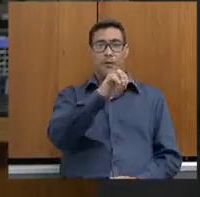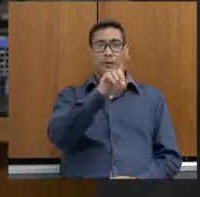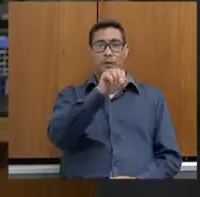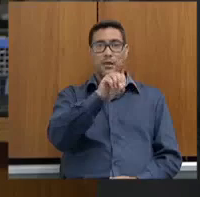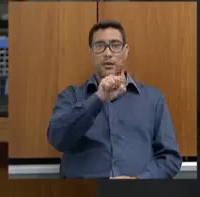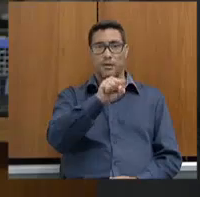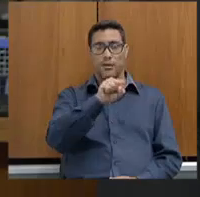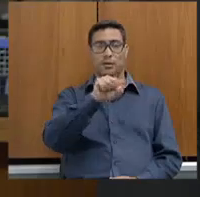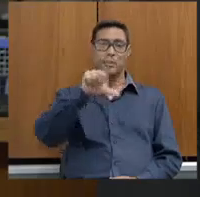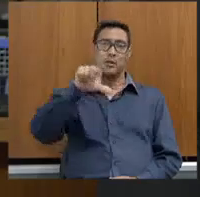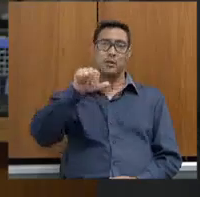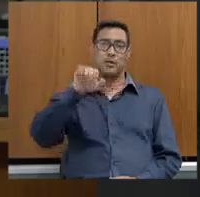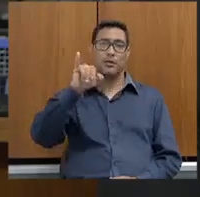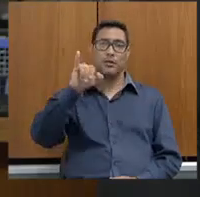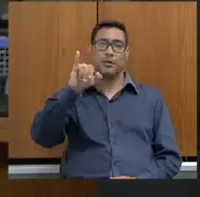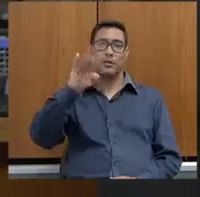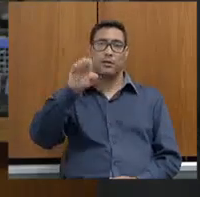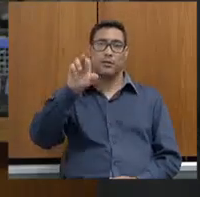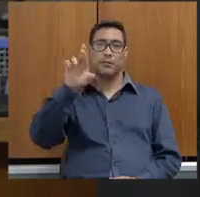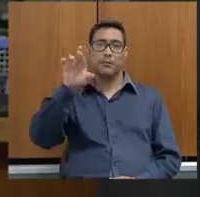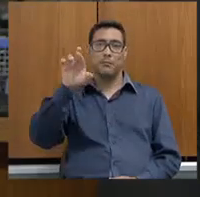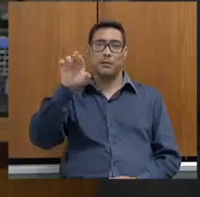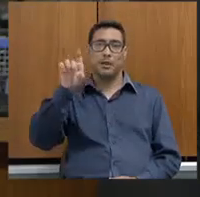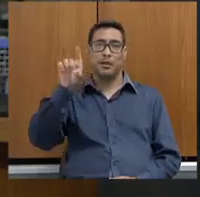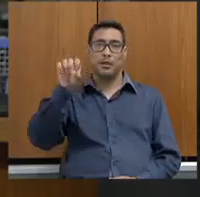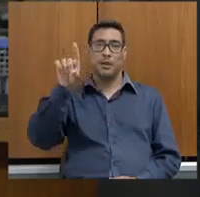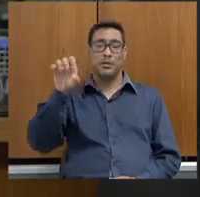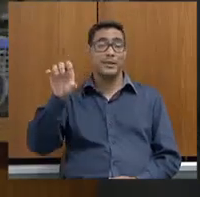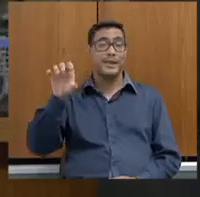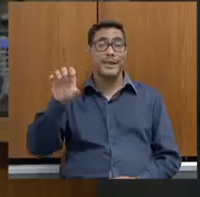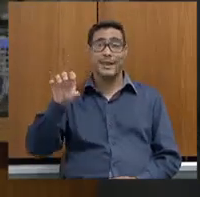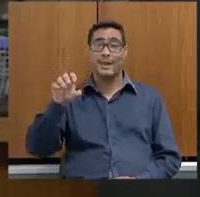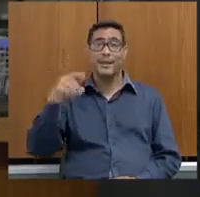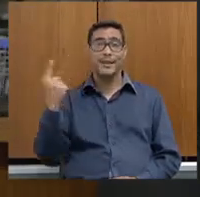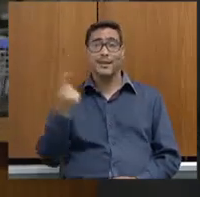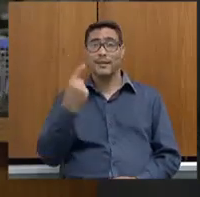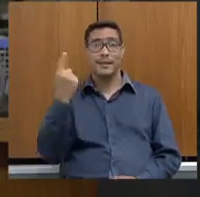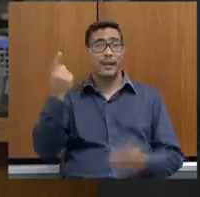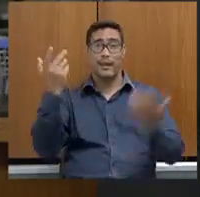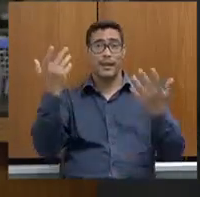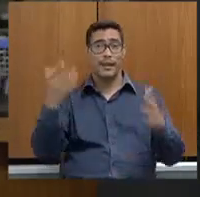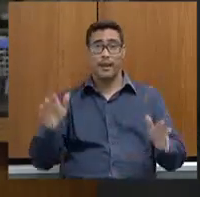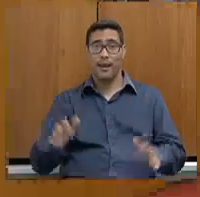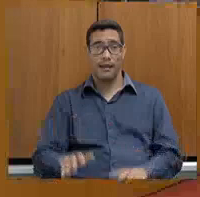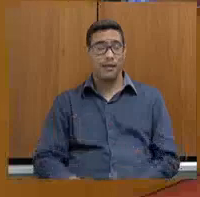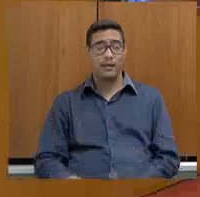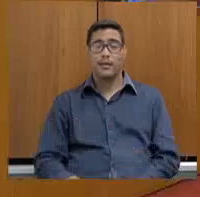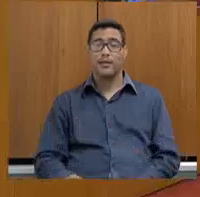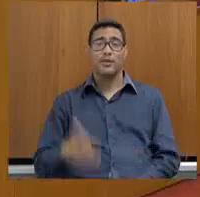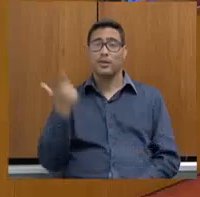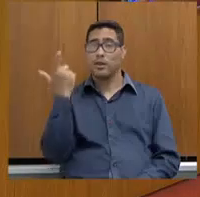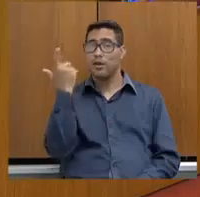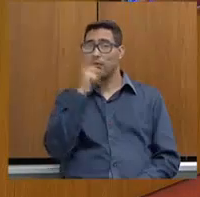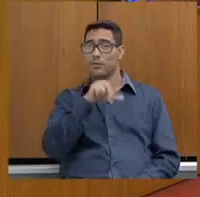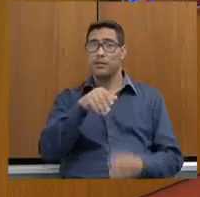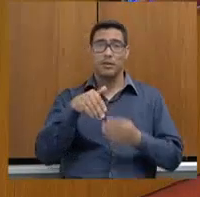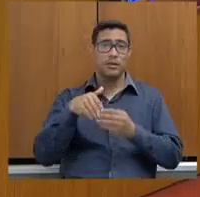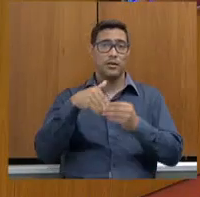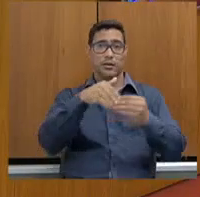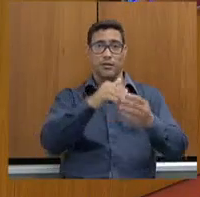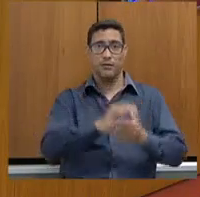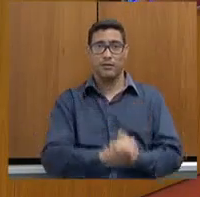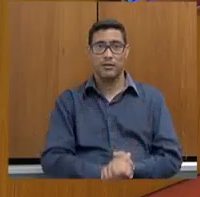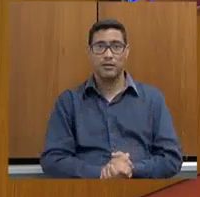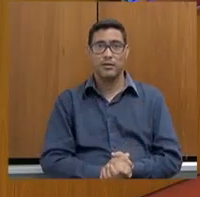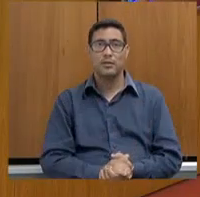Ninguém quer, viu, João? Problema, não consegue levar. Então, estou trabalhando